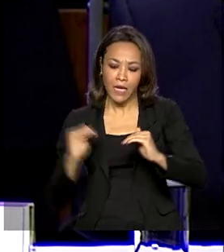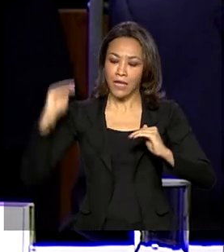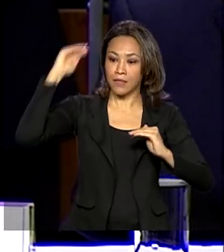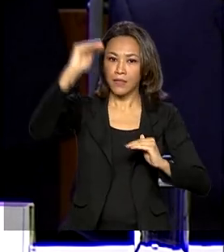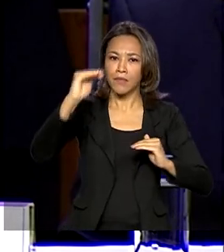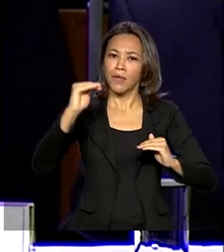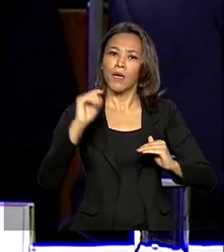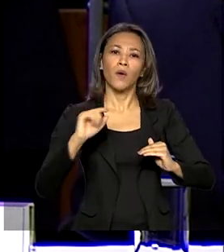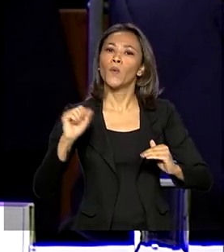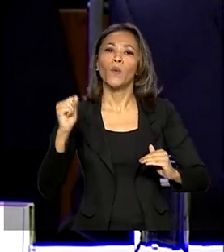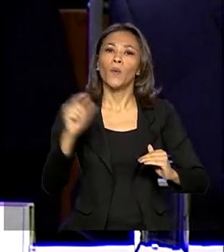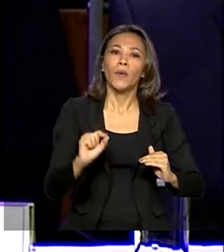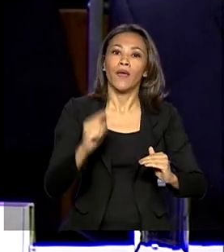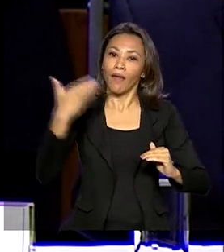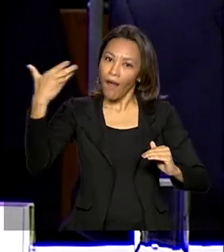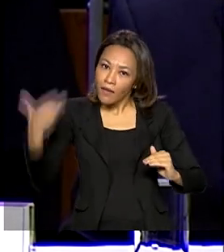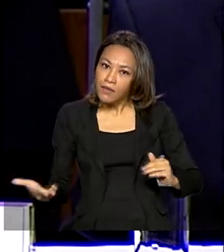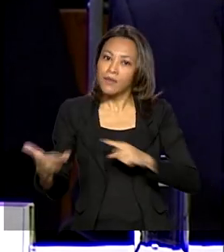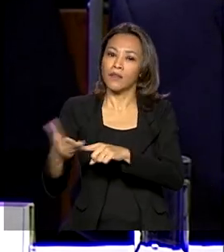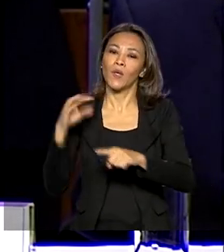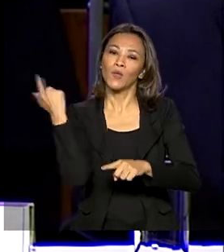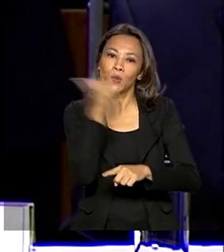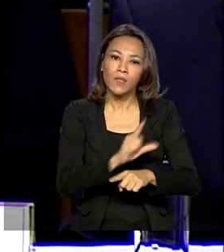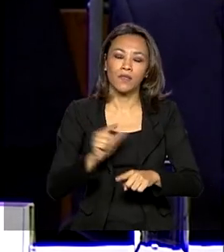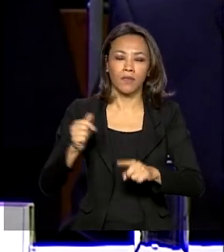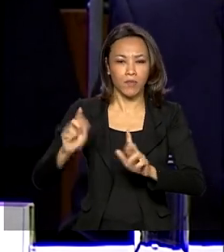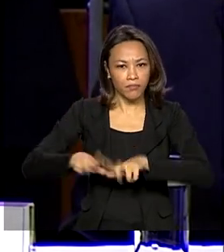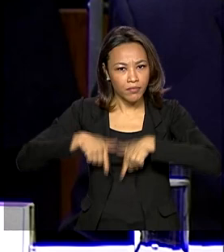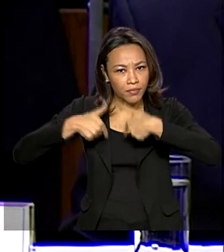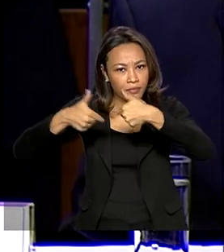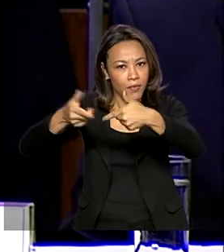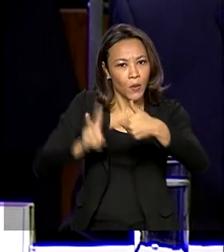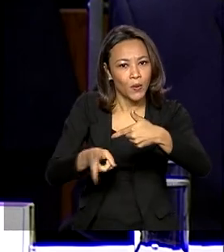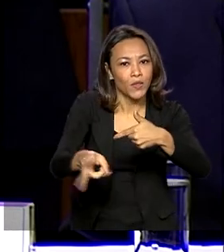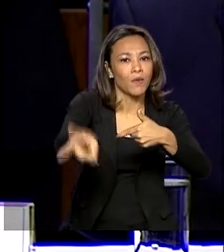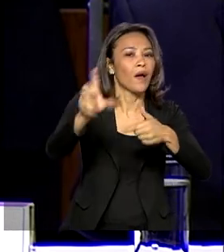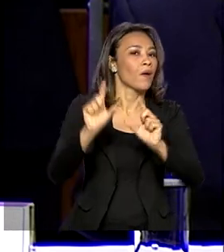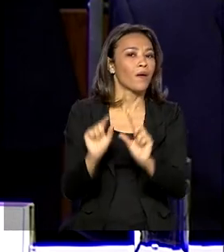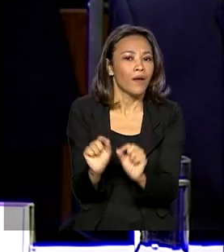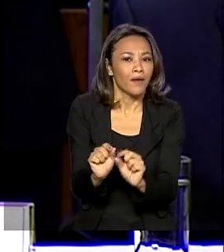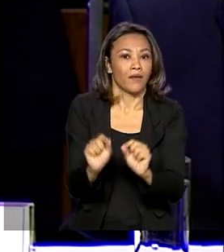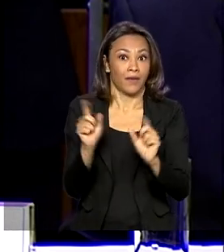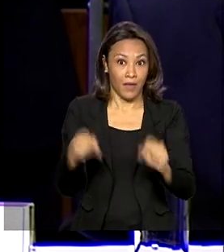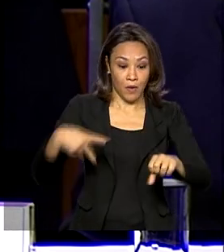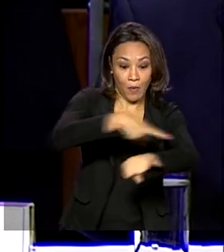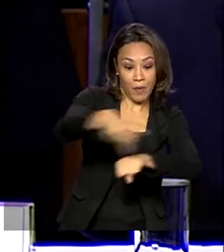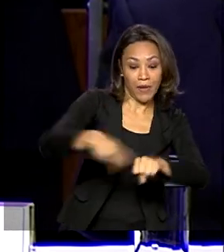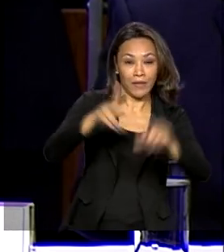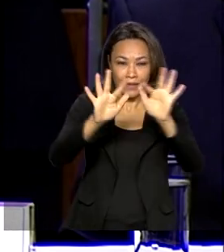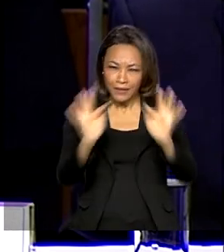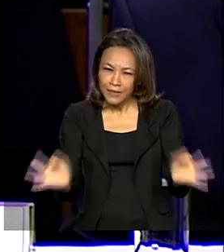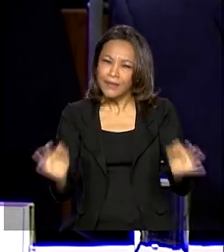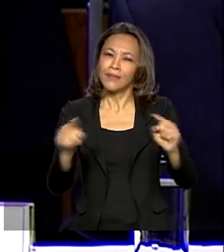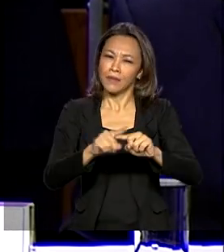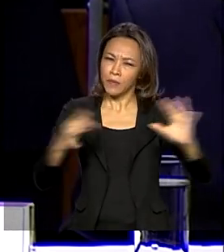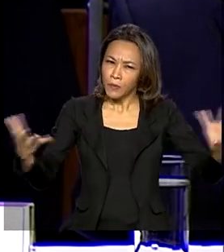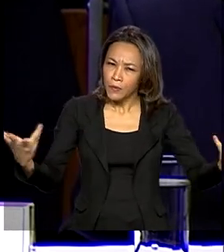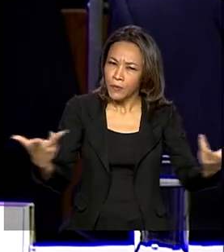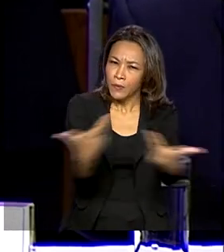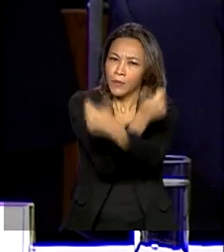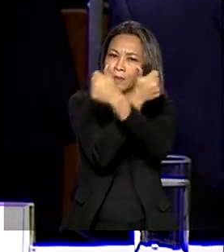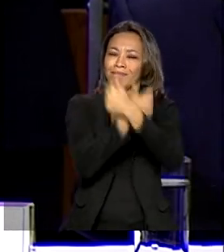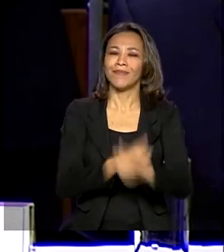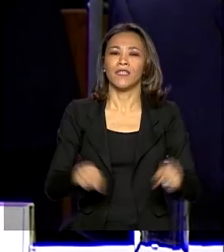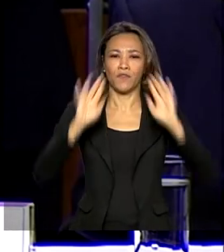outros que, dessa forma, possamos dar continuidade à construção de um Estado mais simples, eficiente